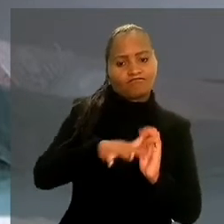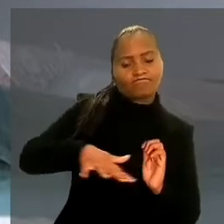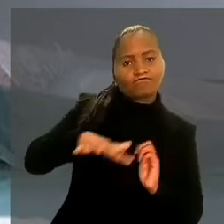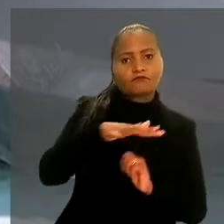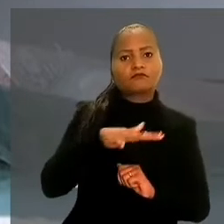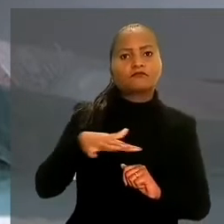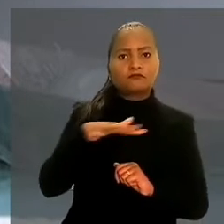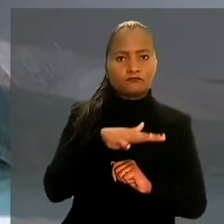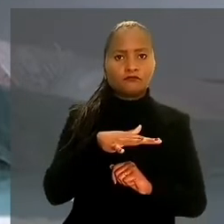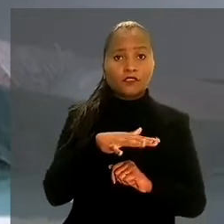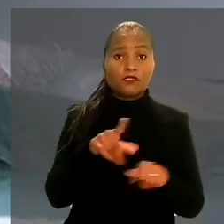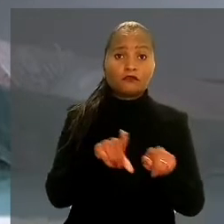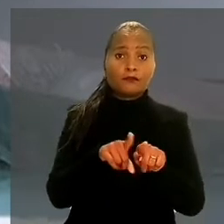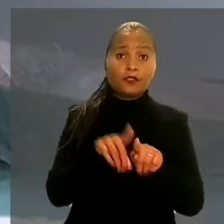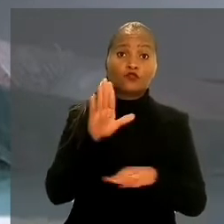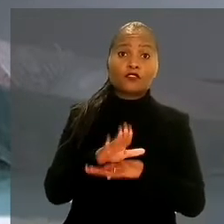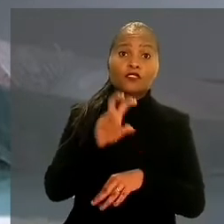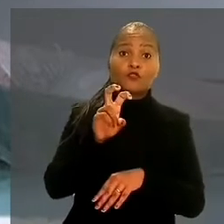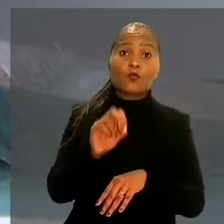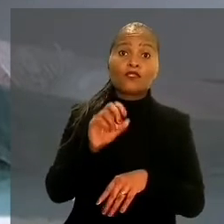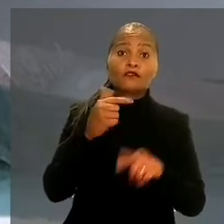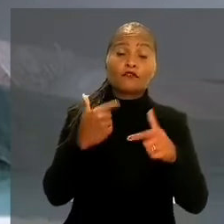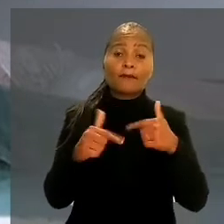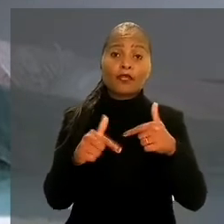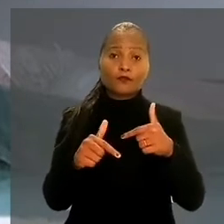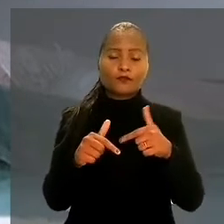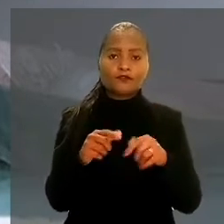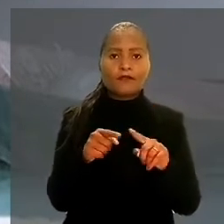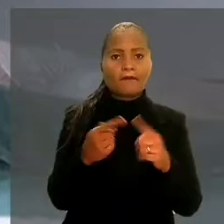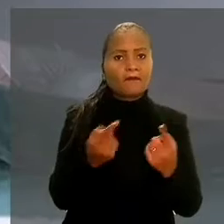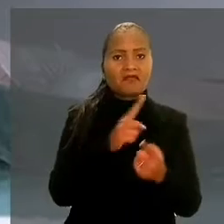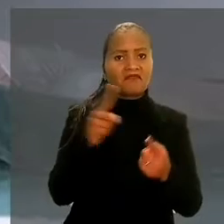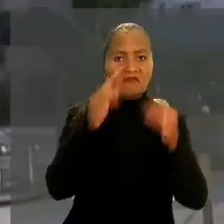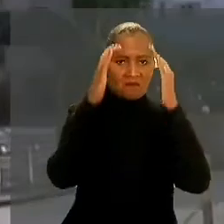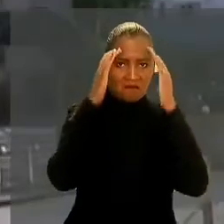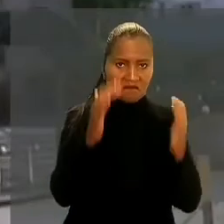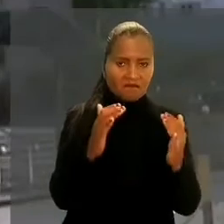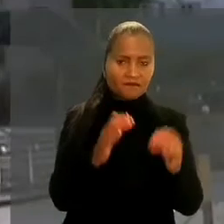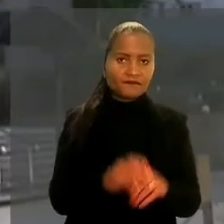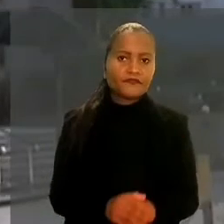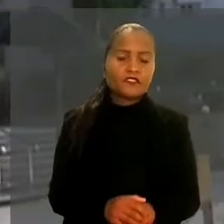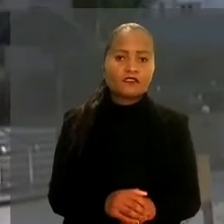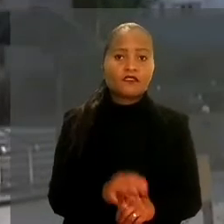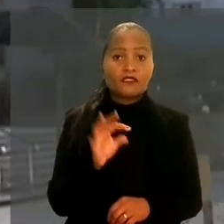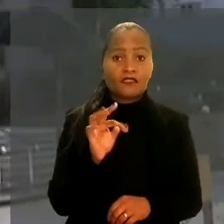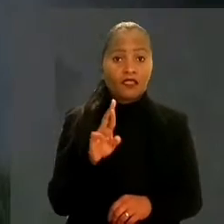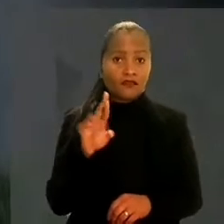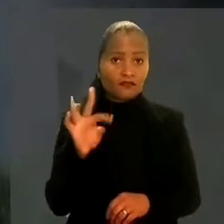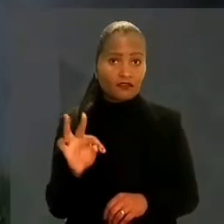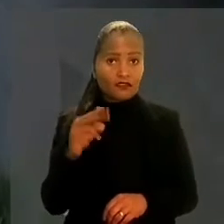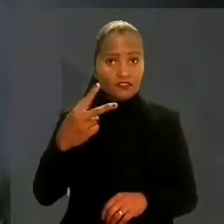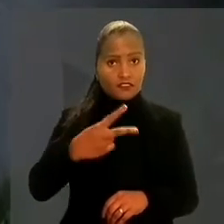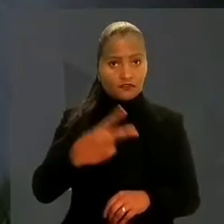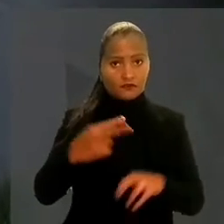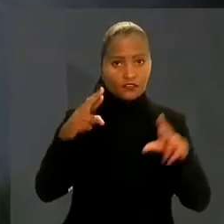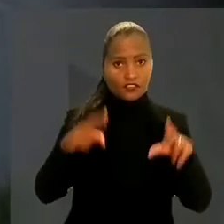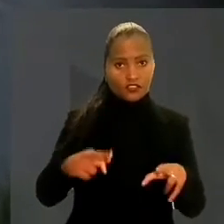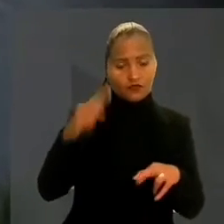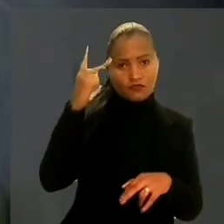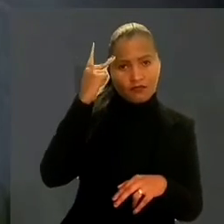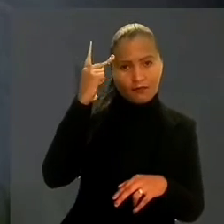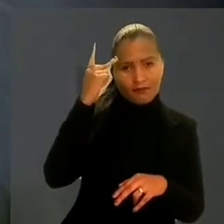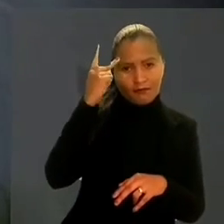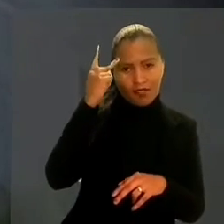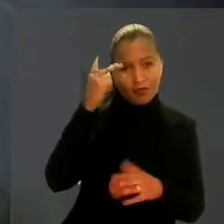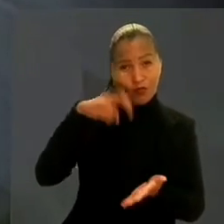categoria e contemplaria outros 50 trabalhadores, mas não foi cumprido. O Tribunal Regional do Trabalho da Segunda Região, em São